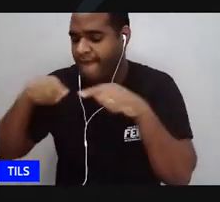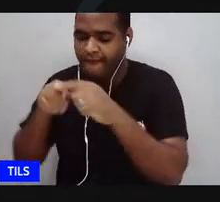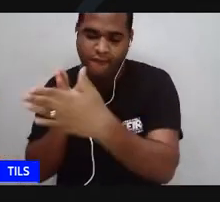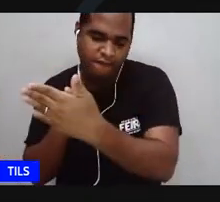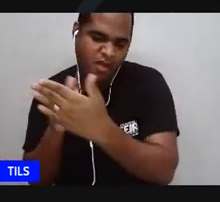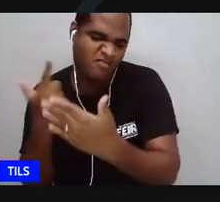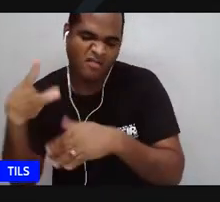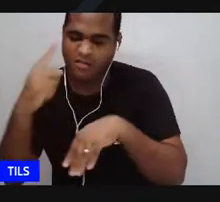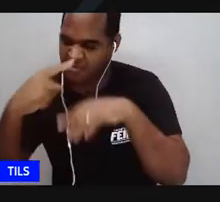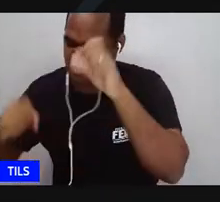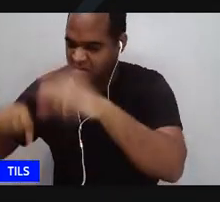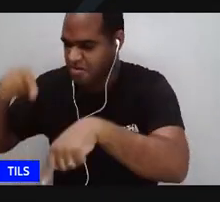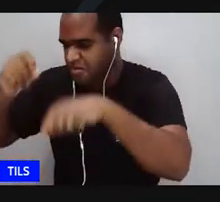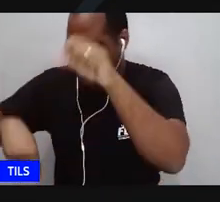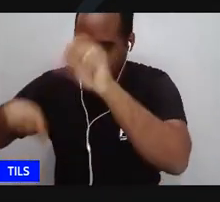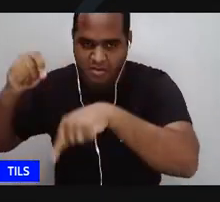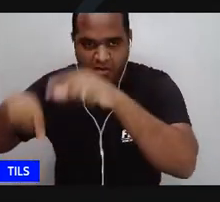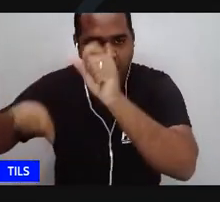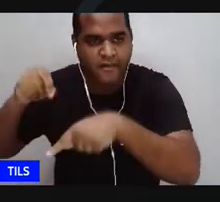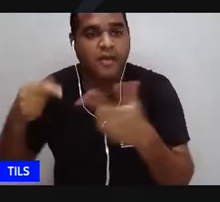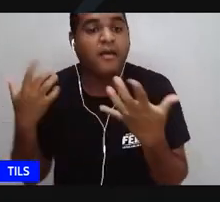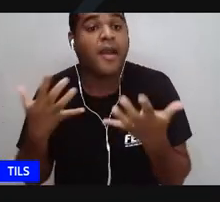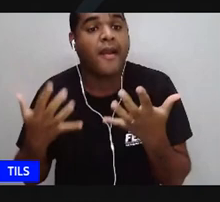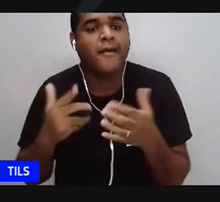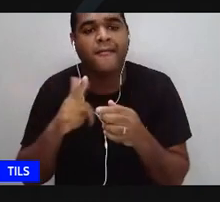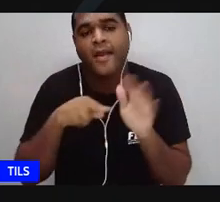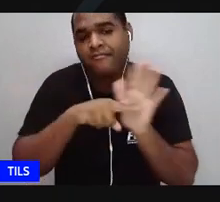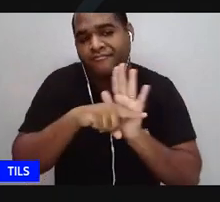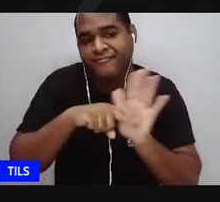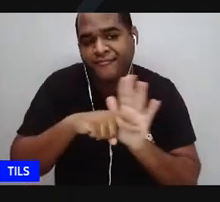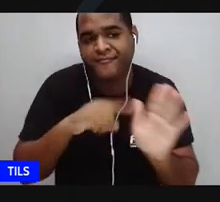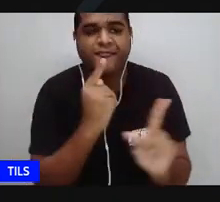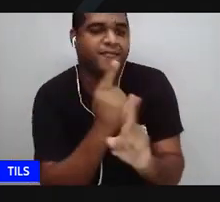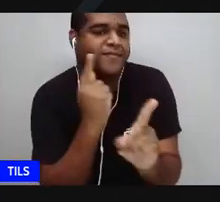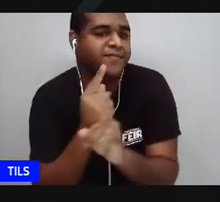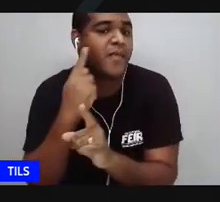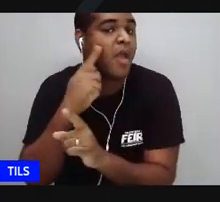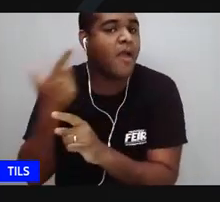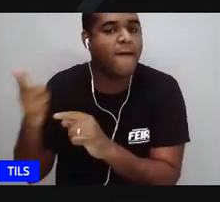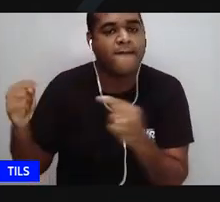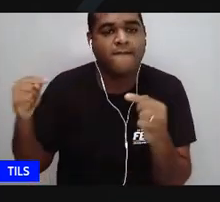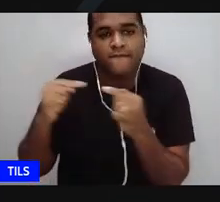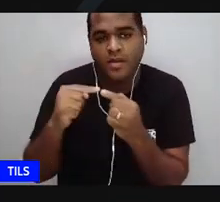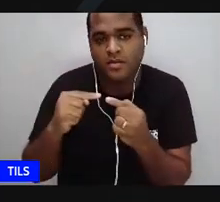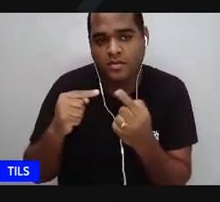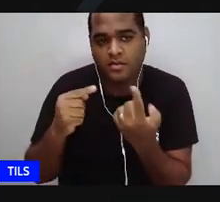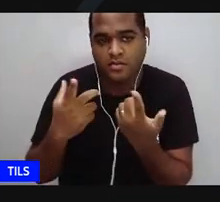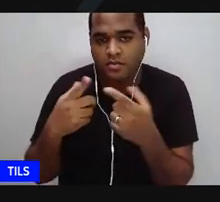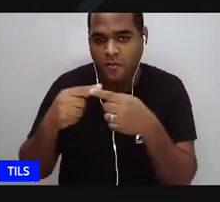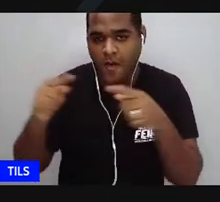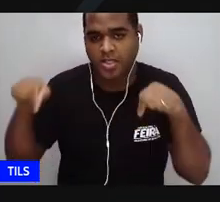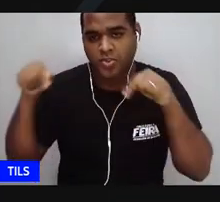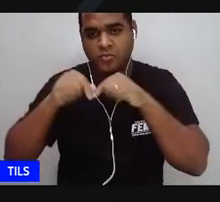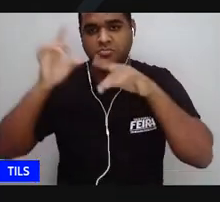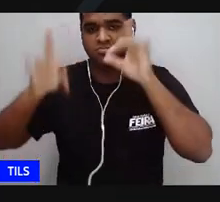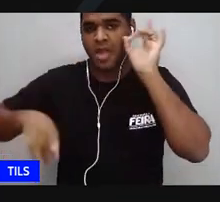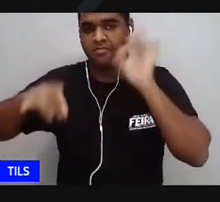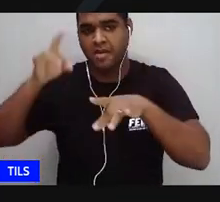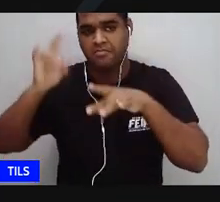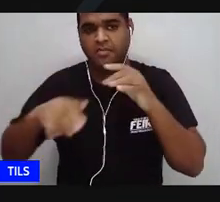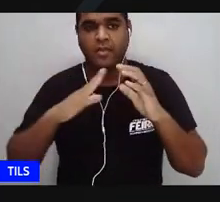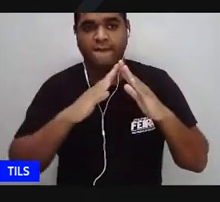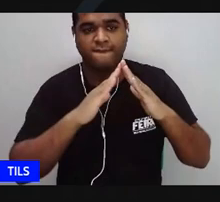joga qualquer coisa. fez essa análise, esse jogo de palavra. ela chamou do quarto de despejo a